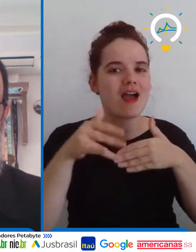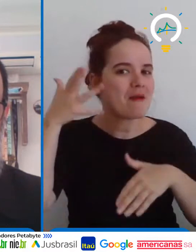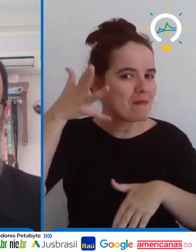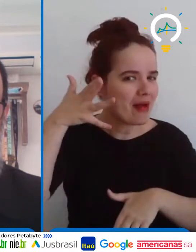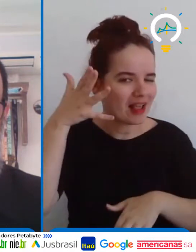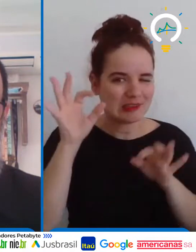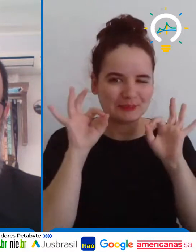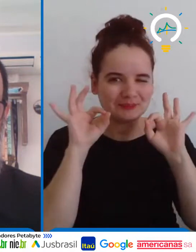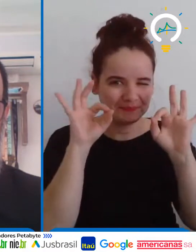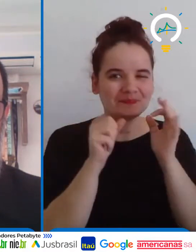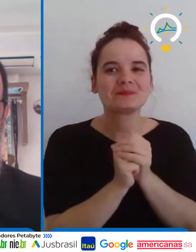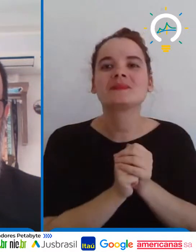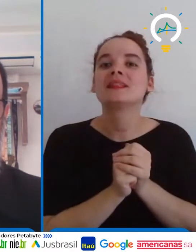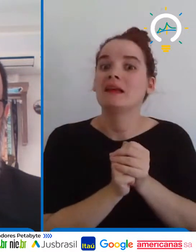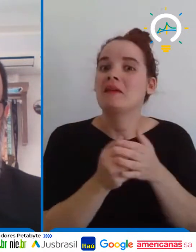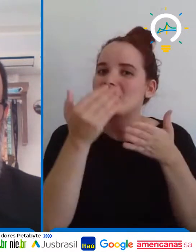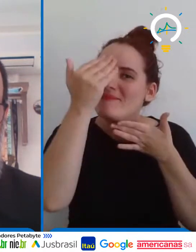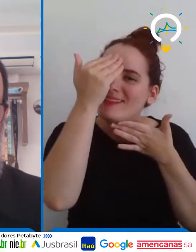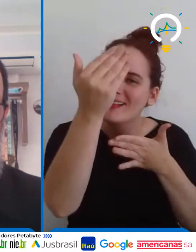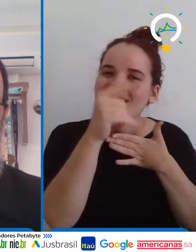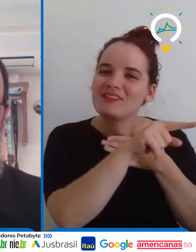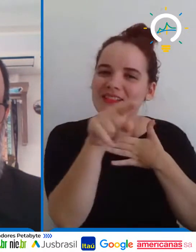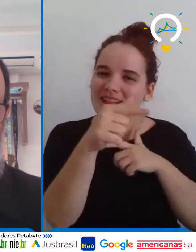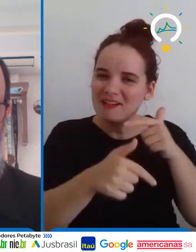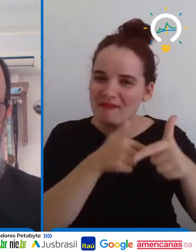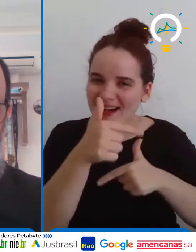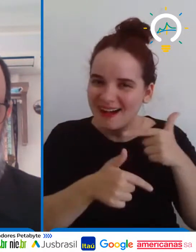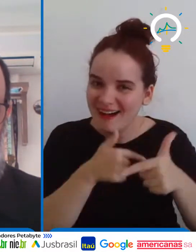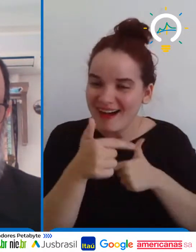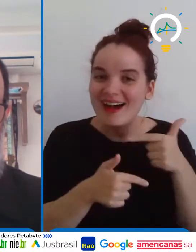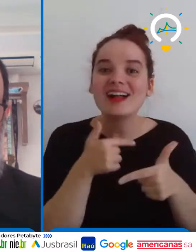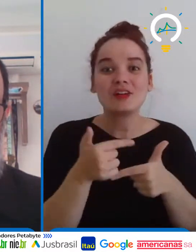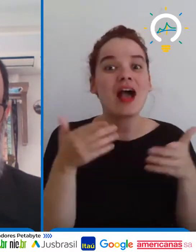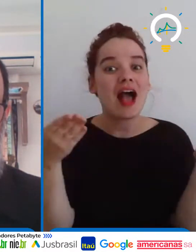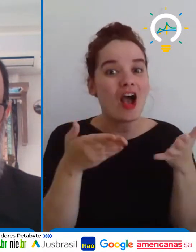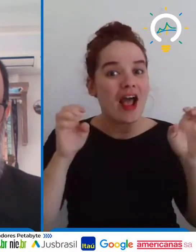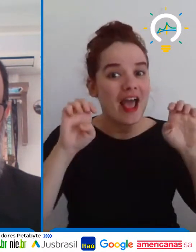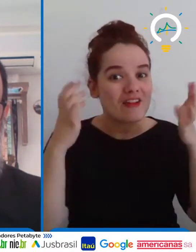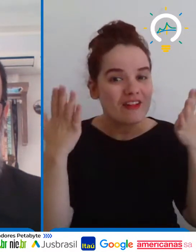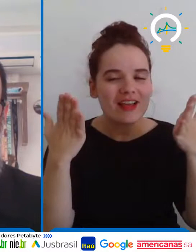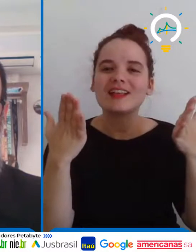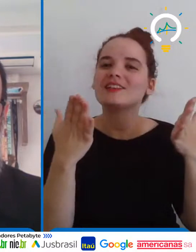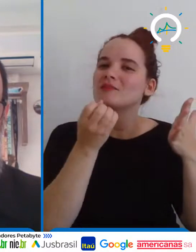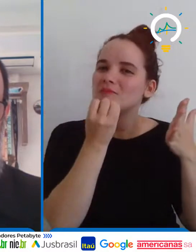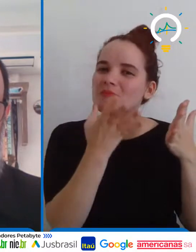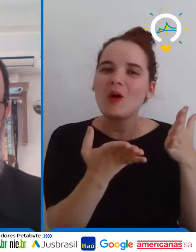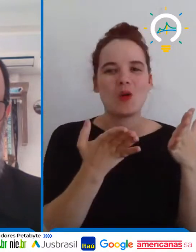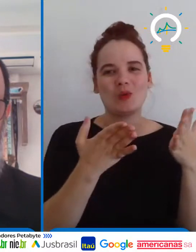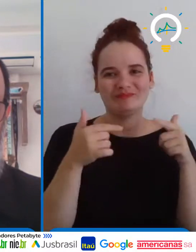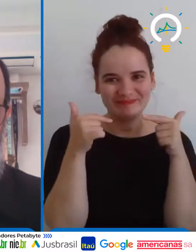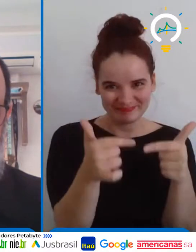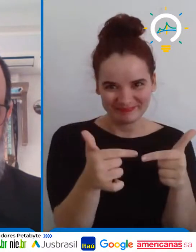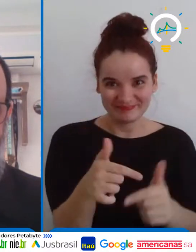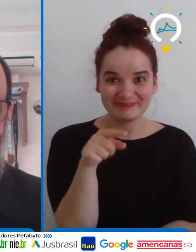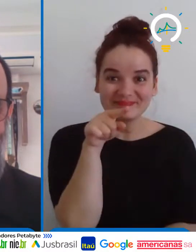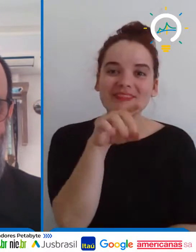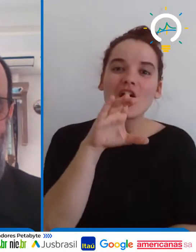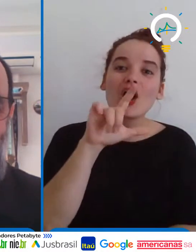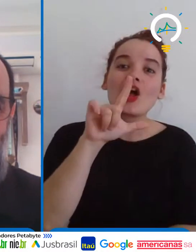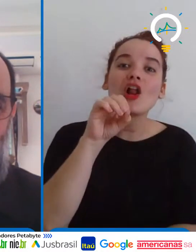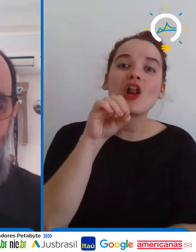agradecimento aí por todo o trabalho de vocês, e tenham um excelente dia, um excelente evento. Clodes, é contigo.